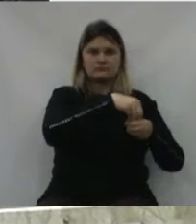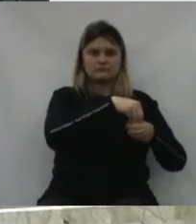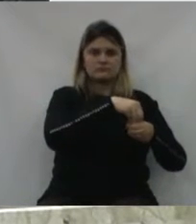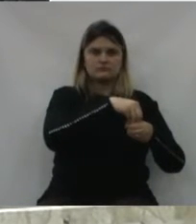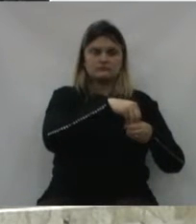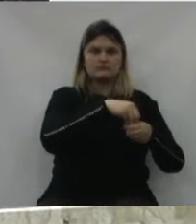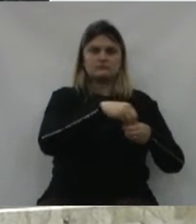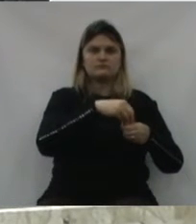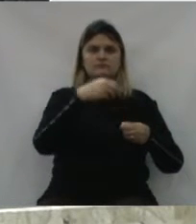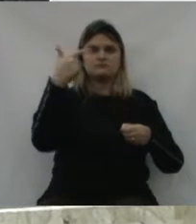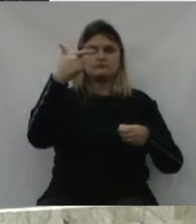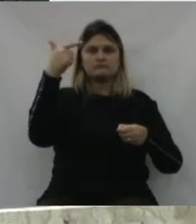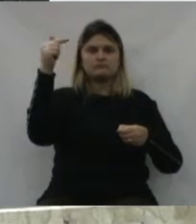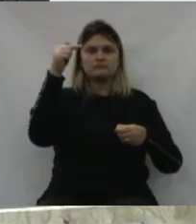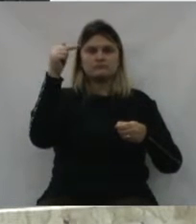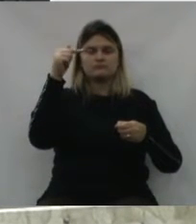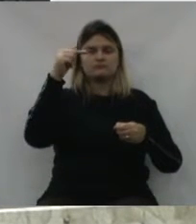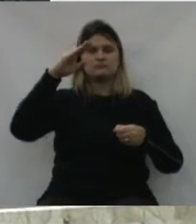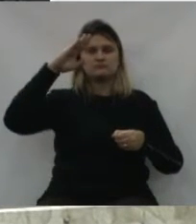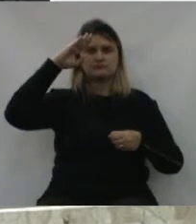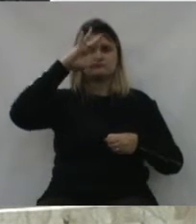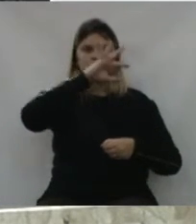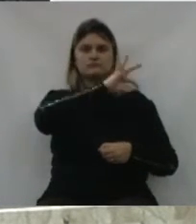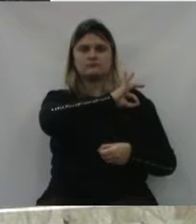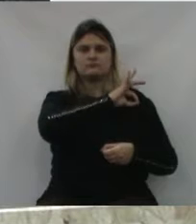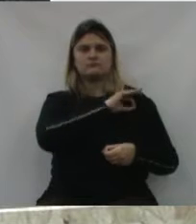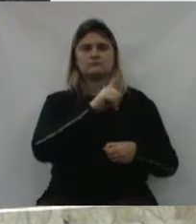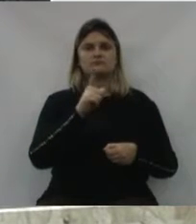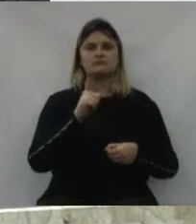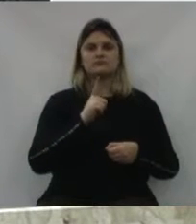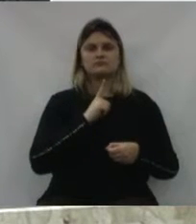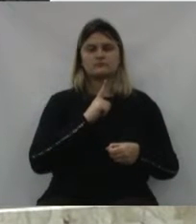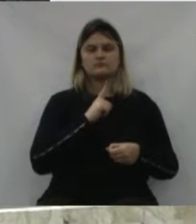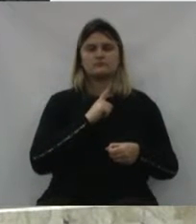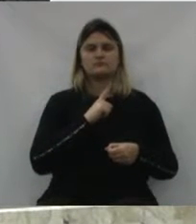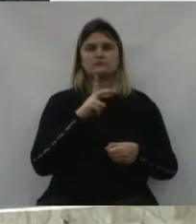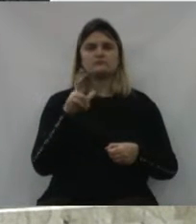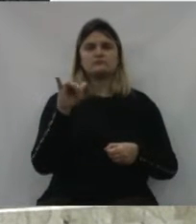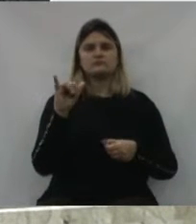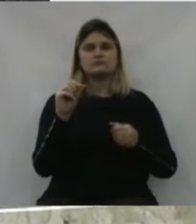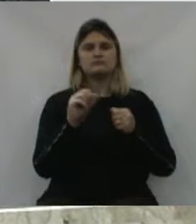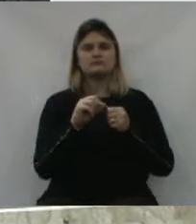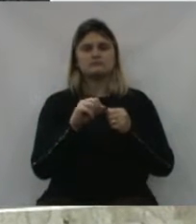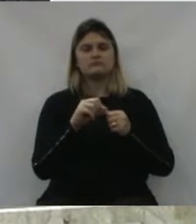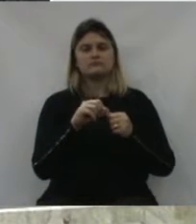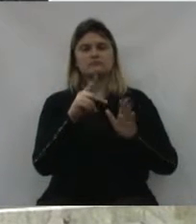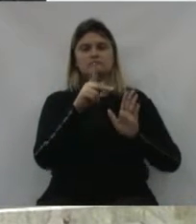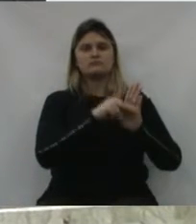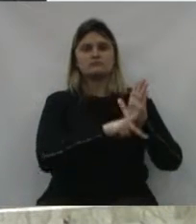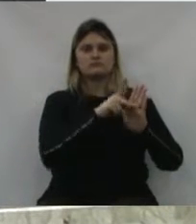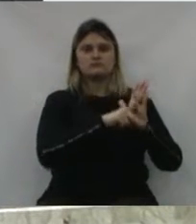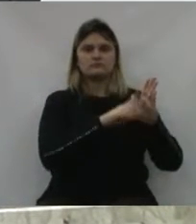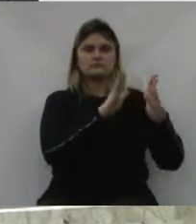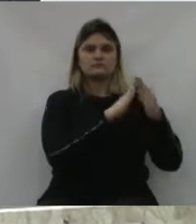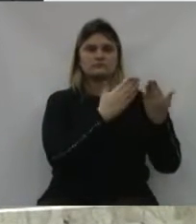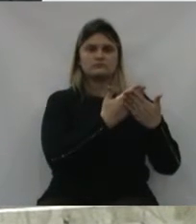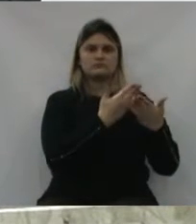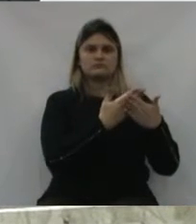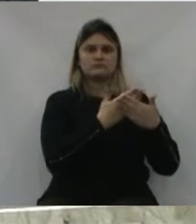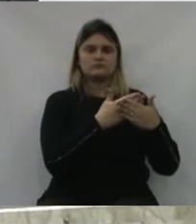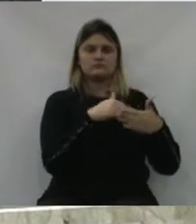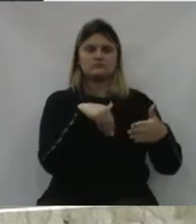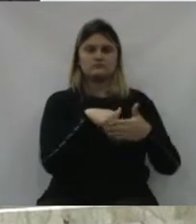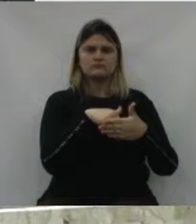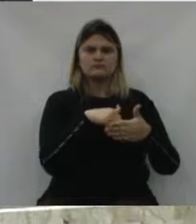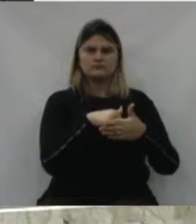gramas sintéticas dentro do 27º Batalhão, onde vai se promover um programa,